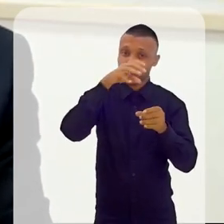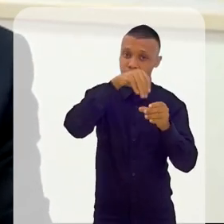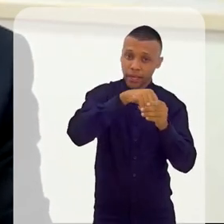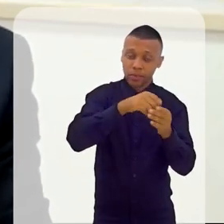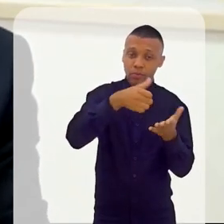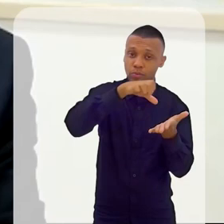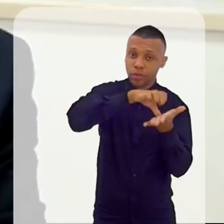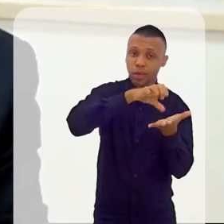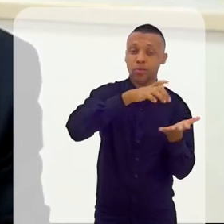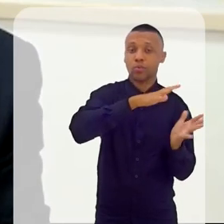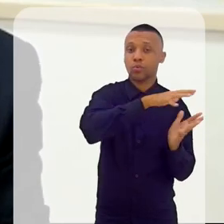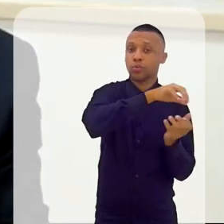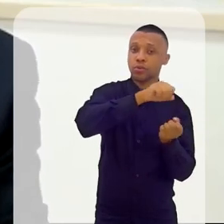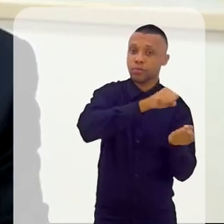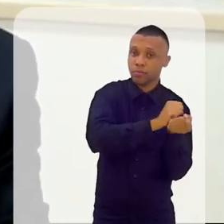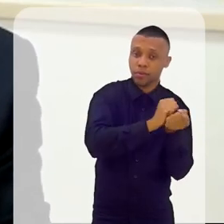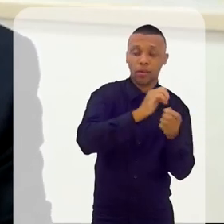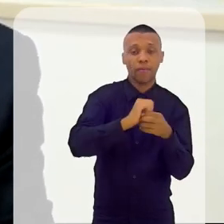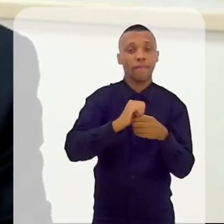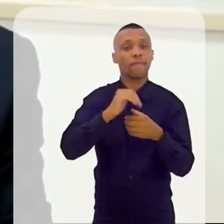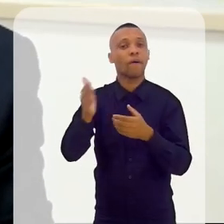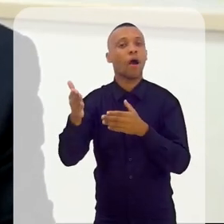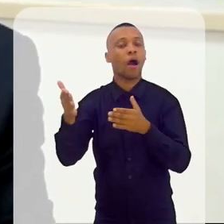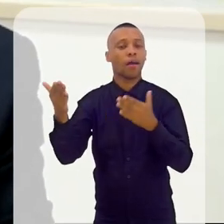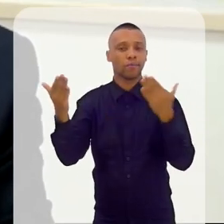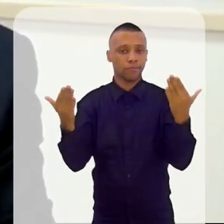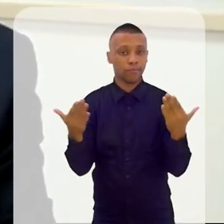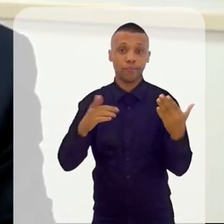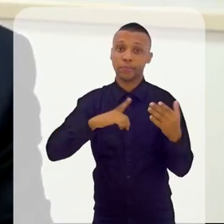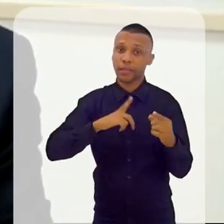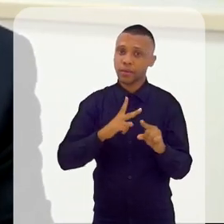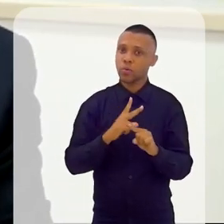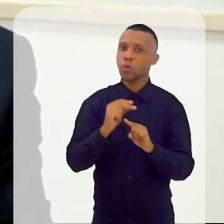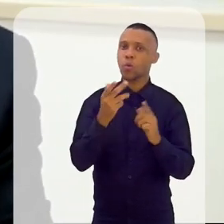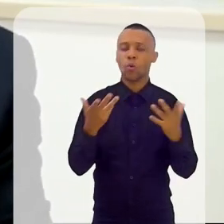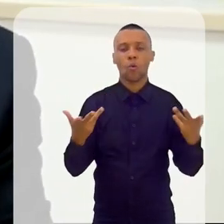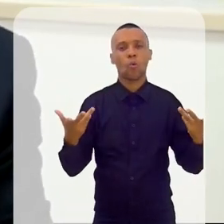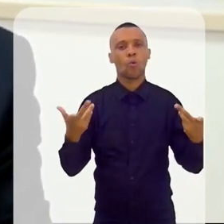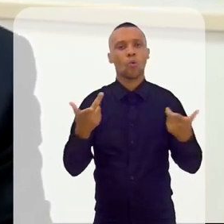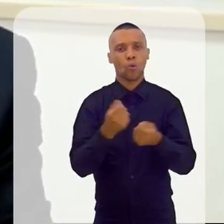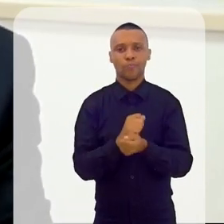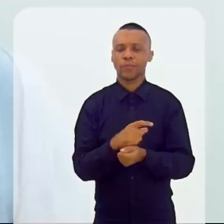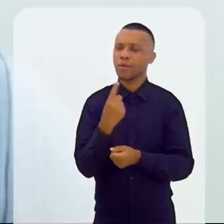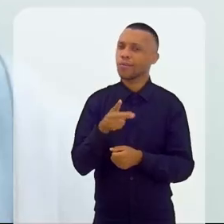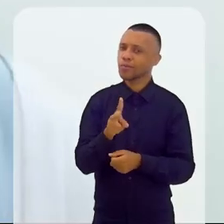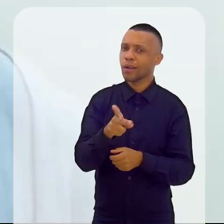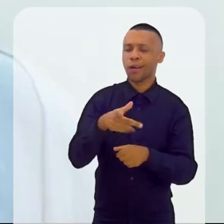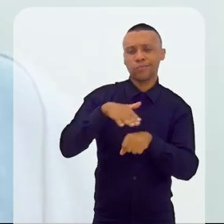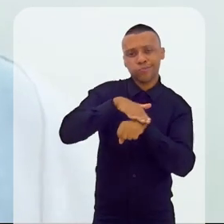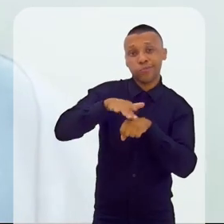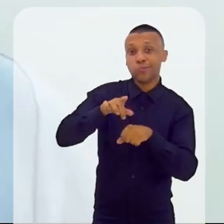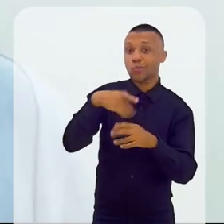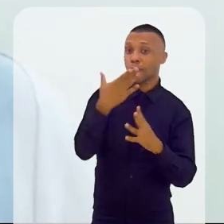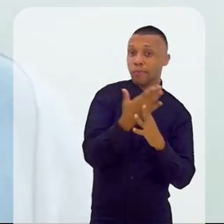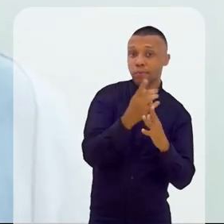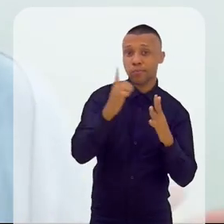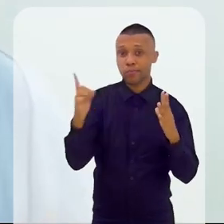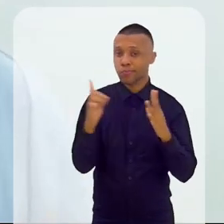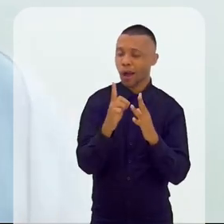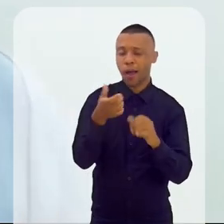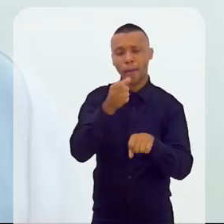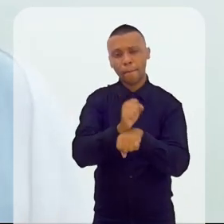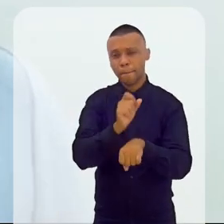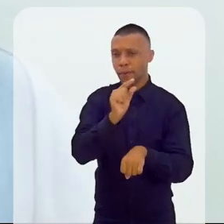sustentabilidade com o ambiente externo. Enfim, tem conquistas maravilhosas. A gente vai continuar conversando no próximo